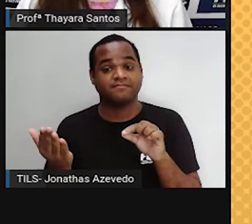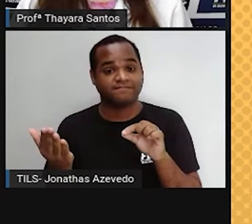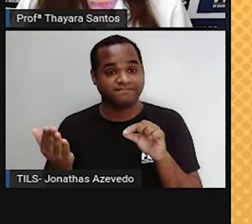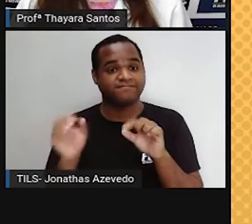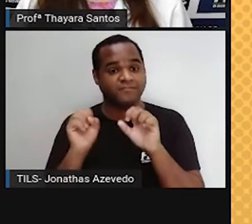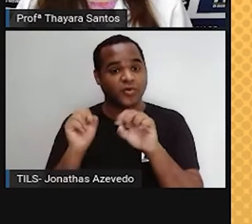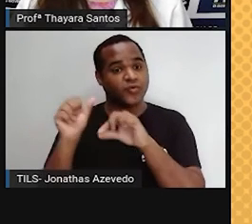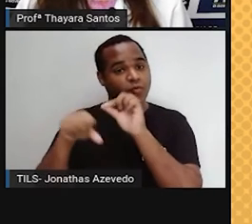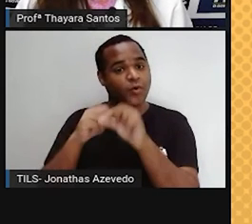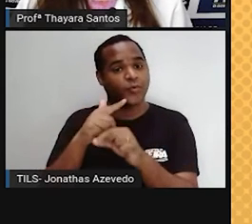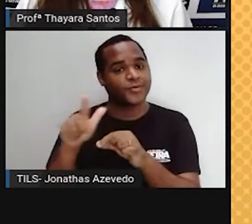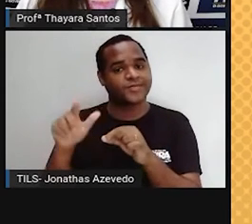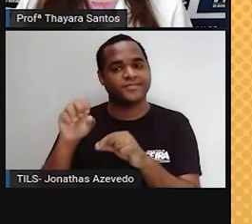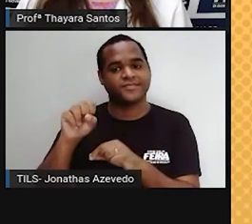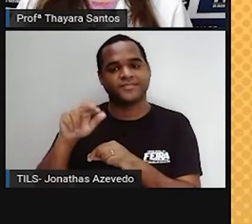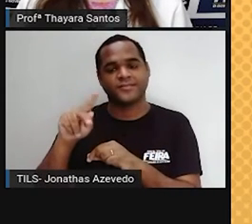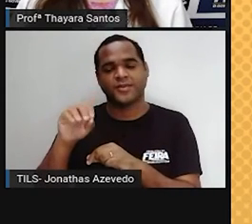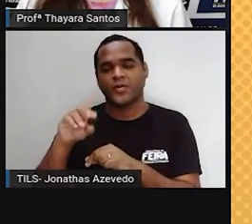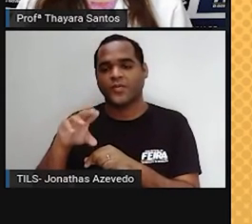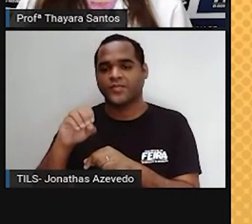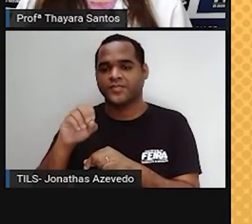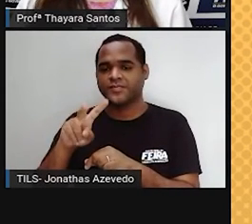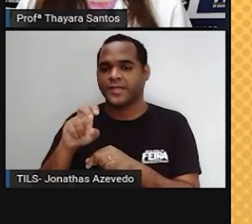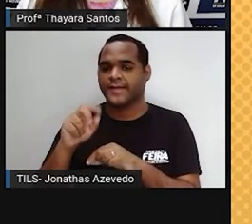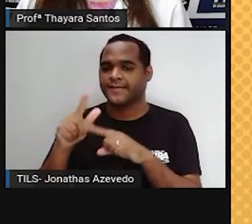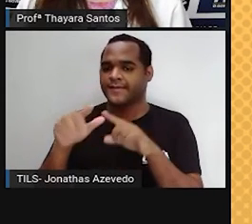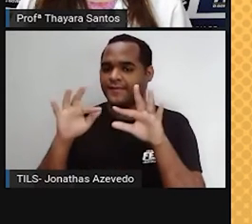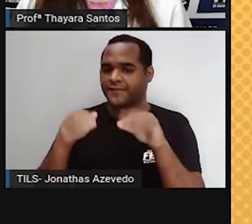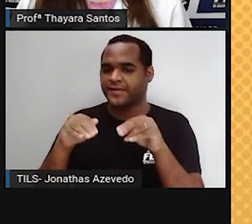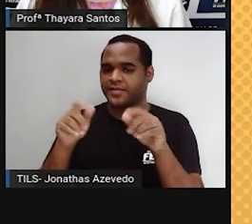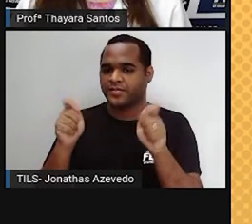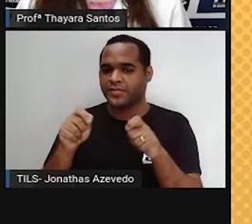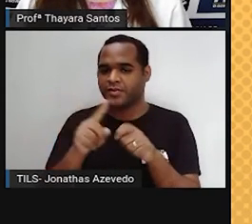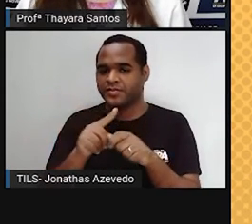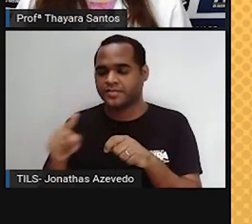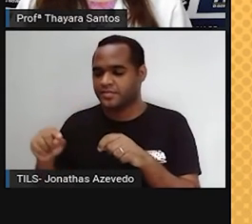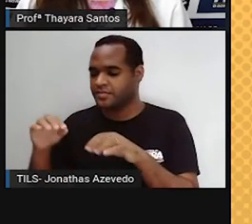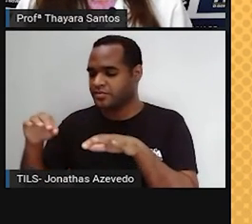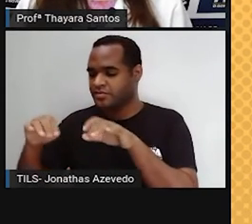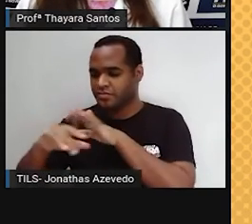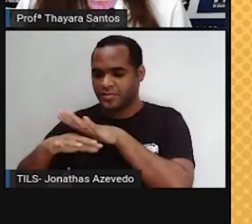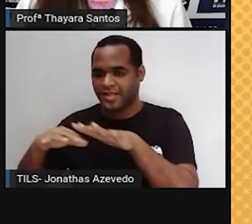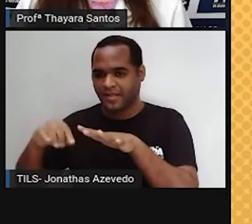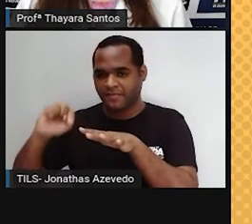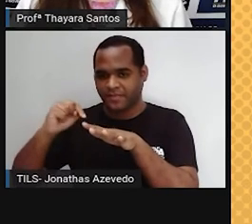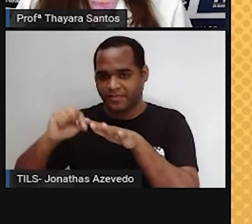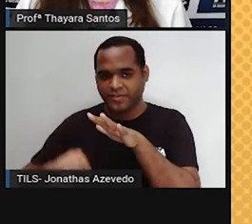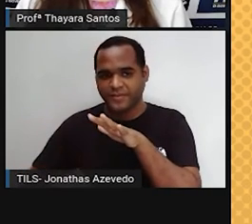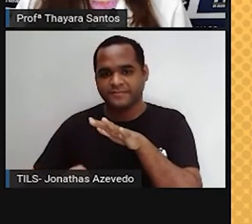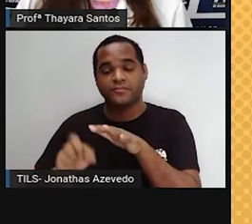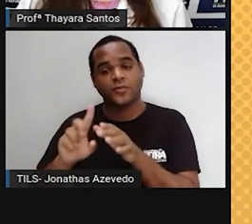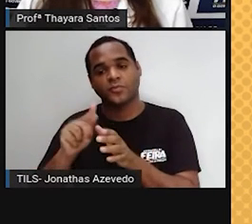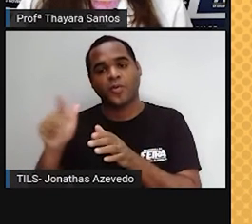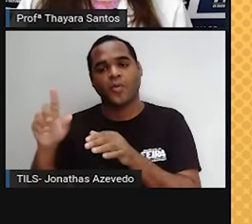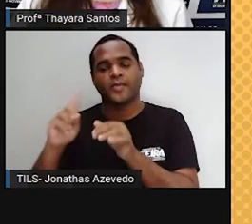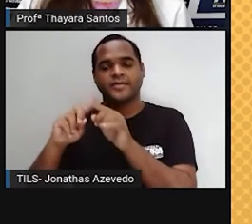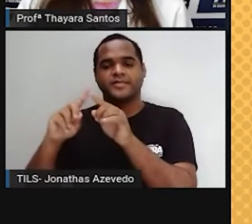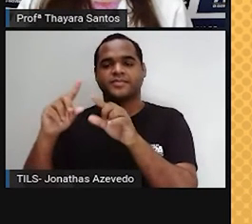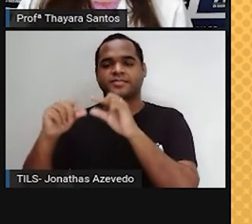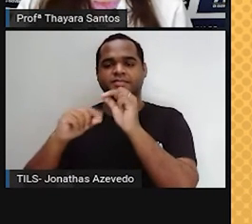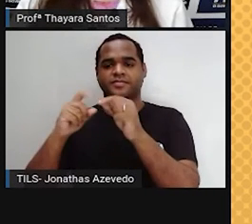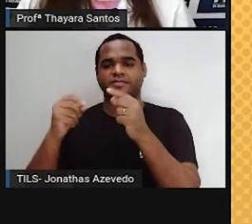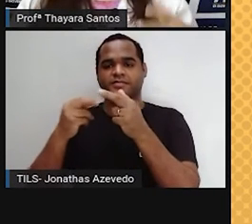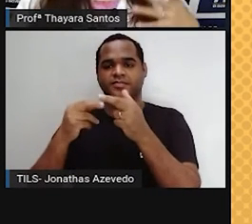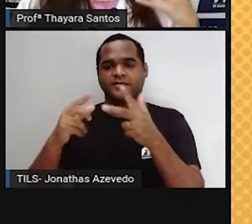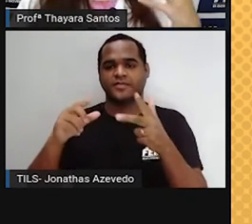virar uma super nova. E no final do ciclo de vida dela, ela pode virar um buraco negro, uma estrela de nêutrons, ou também uma